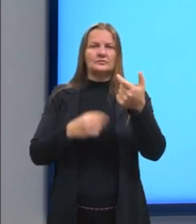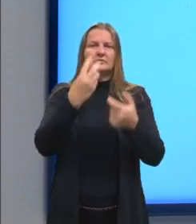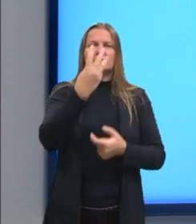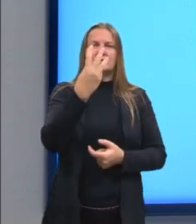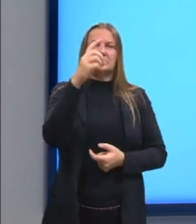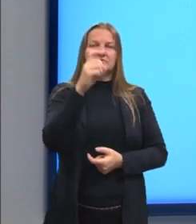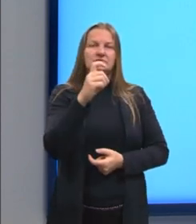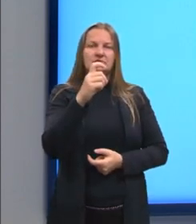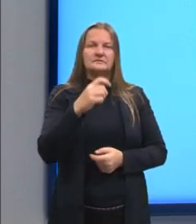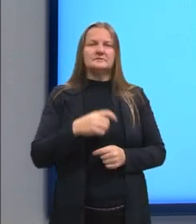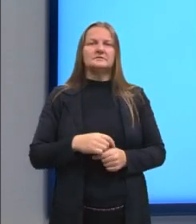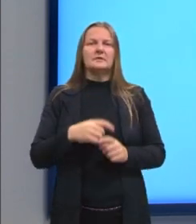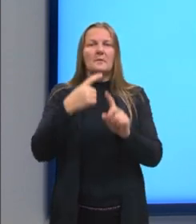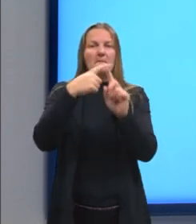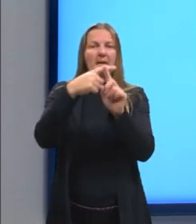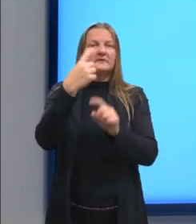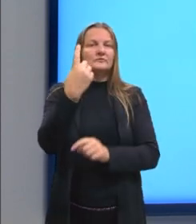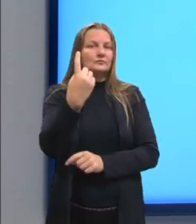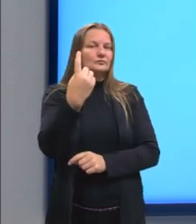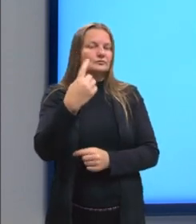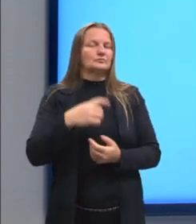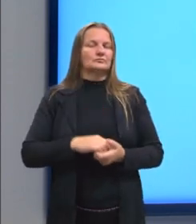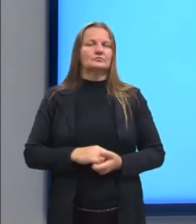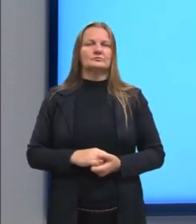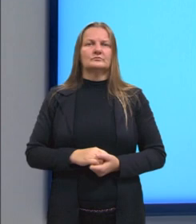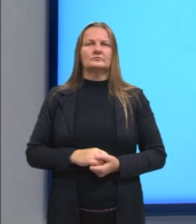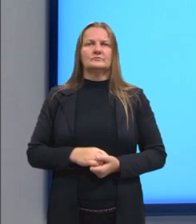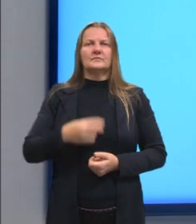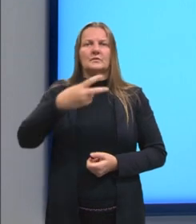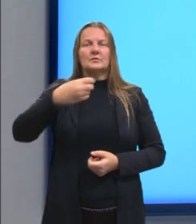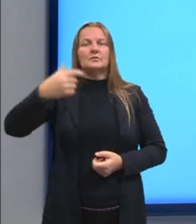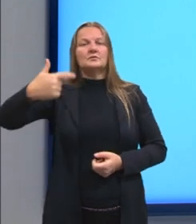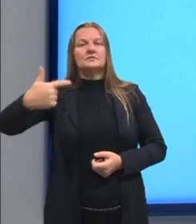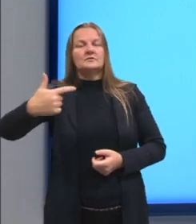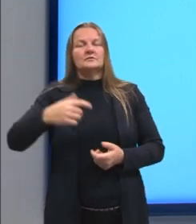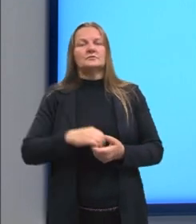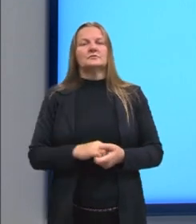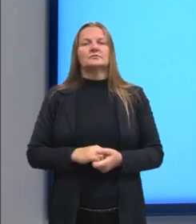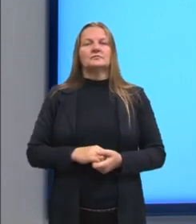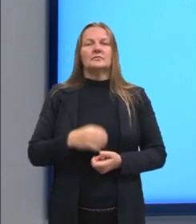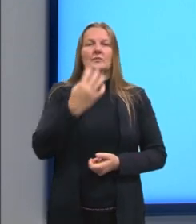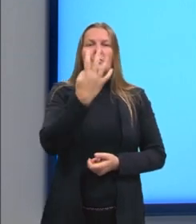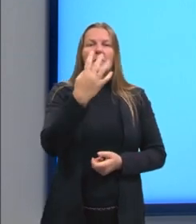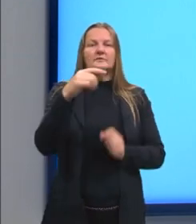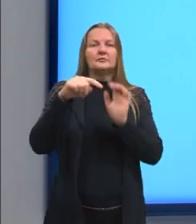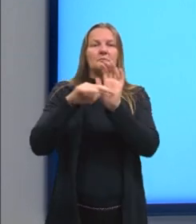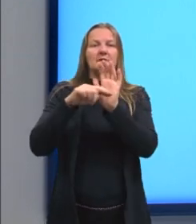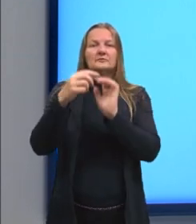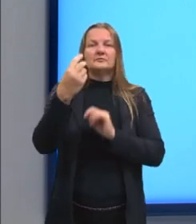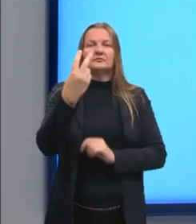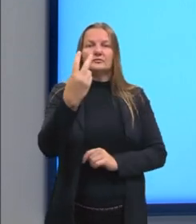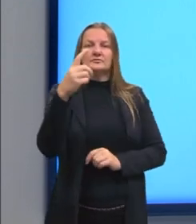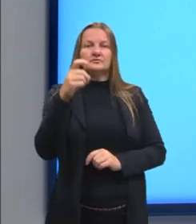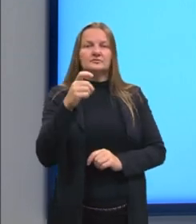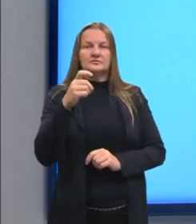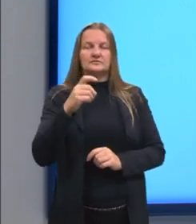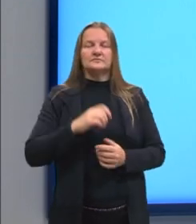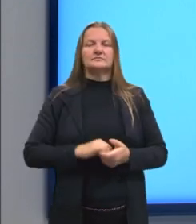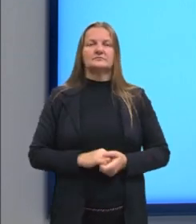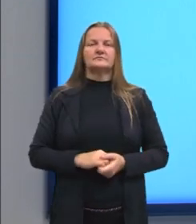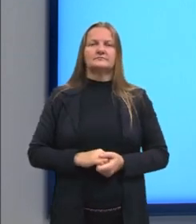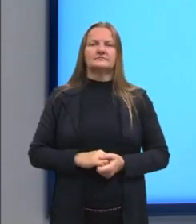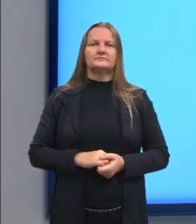3x e o mais 1. No segundo membro, 4 menos 2x. Novamente,